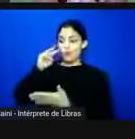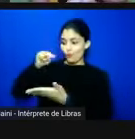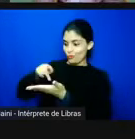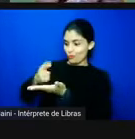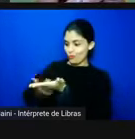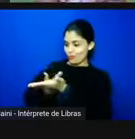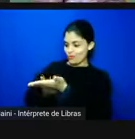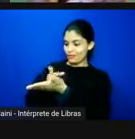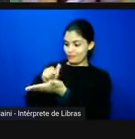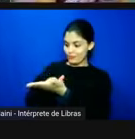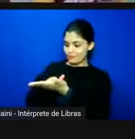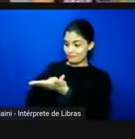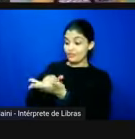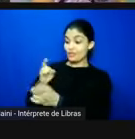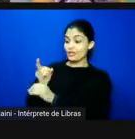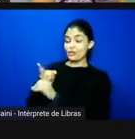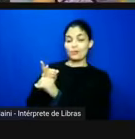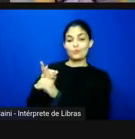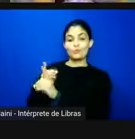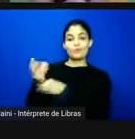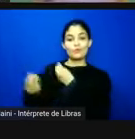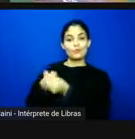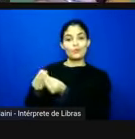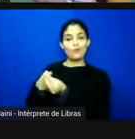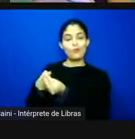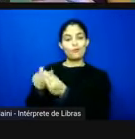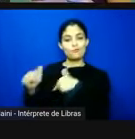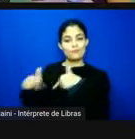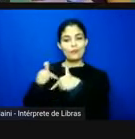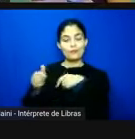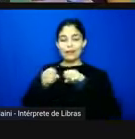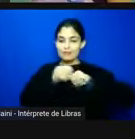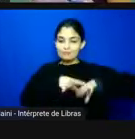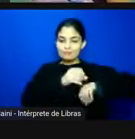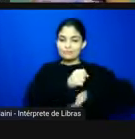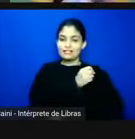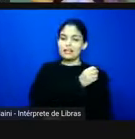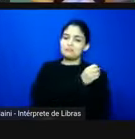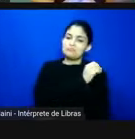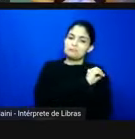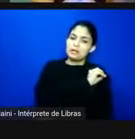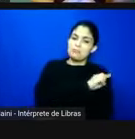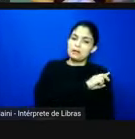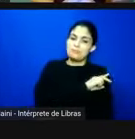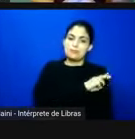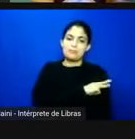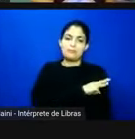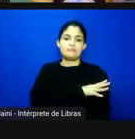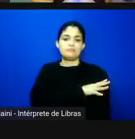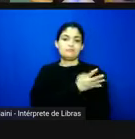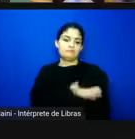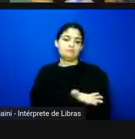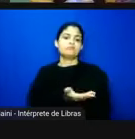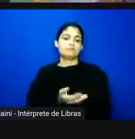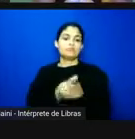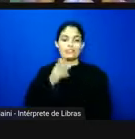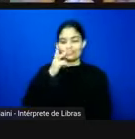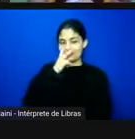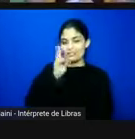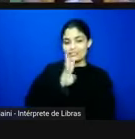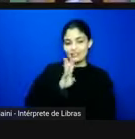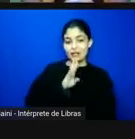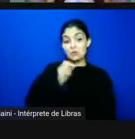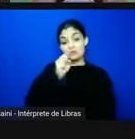tu olhou pro livro e conseguiu encontrar formas de trabalhar ele nas séries iniciais mesmo assim então tu comentou que